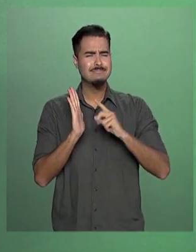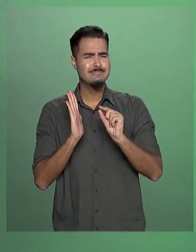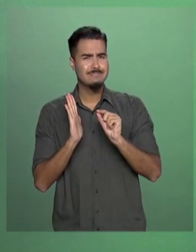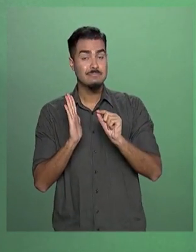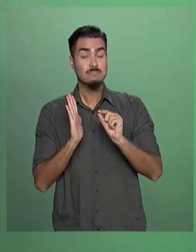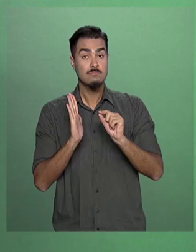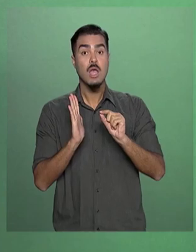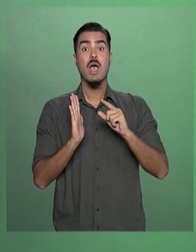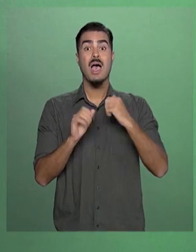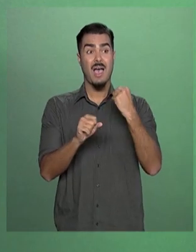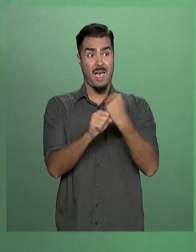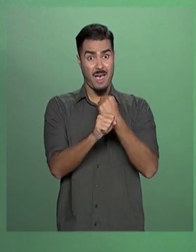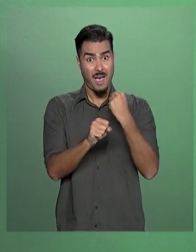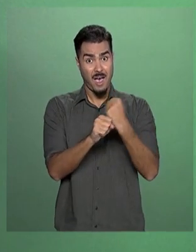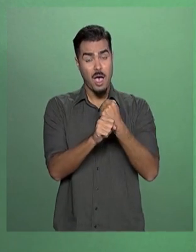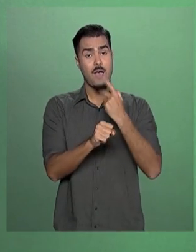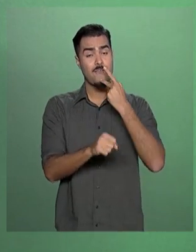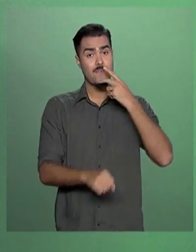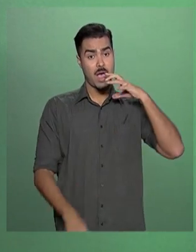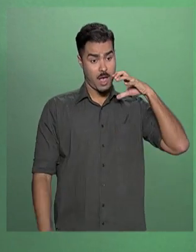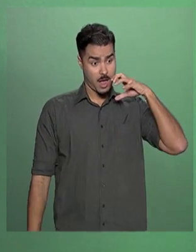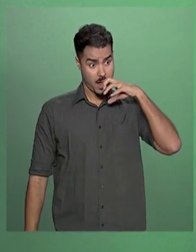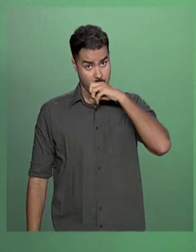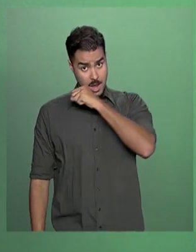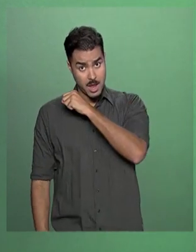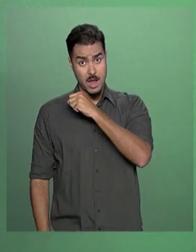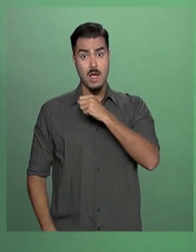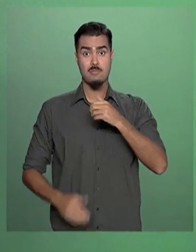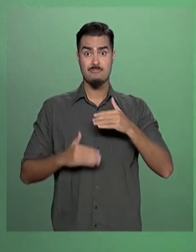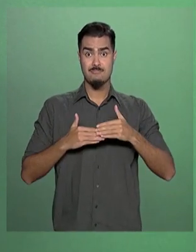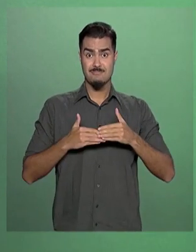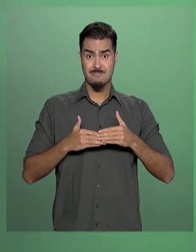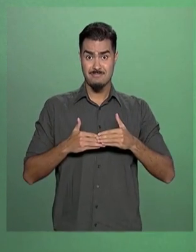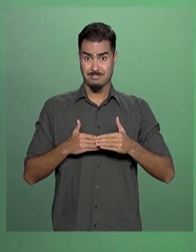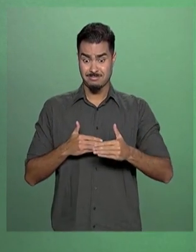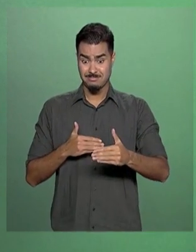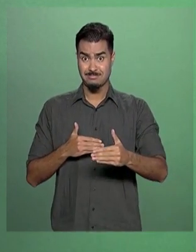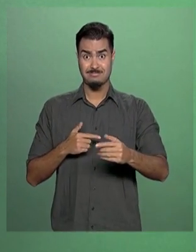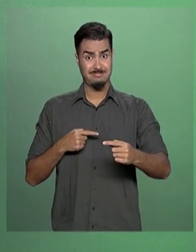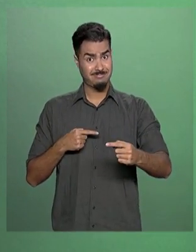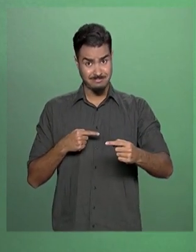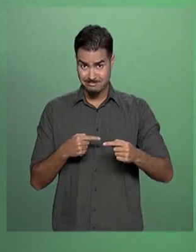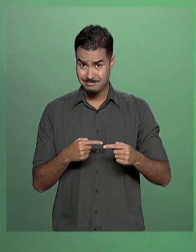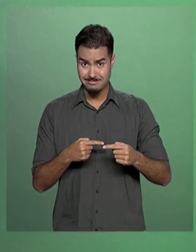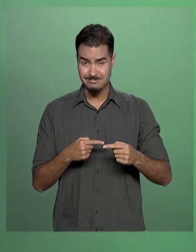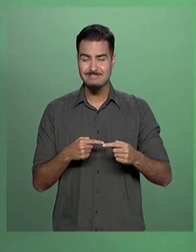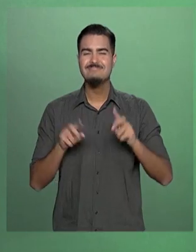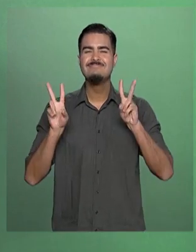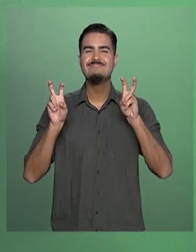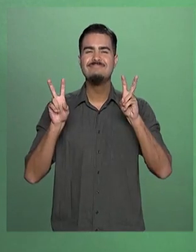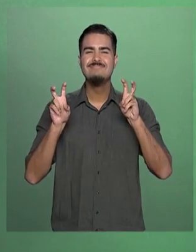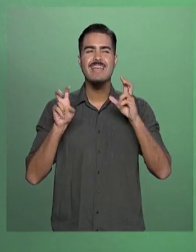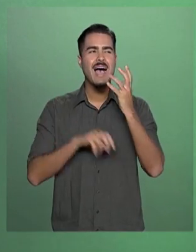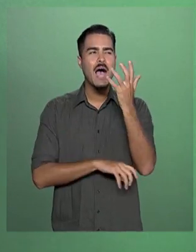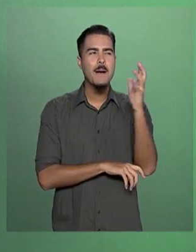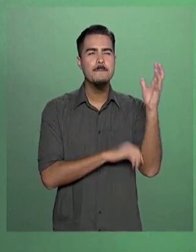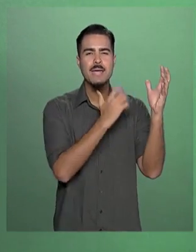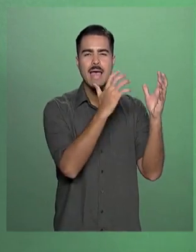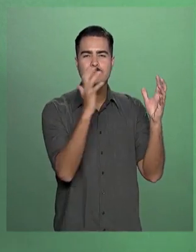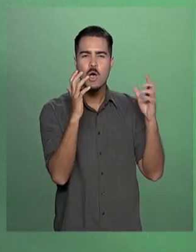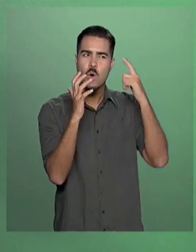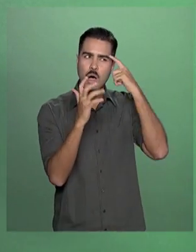construção será acelerado, que aqueles aspectos relativos a questões ambientais serão